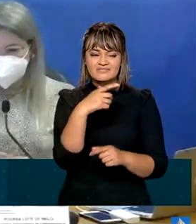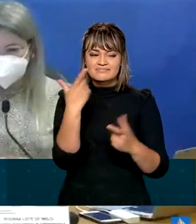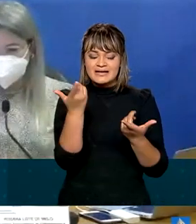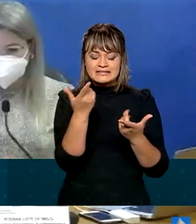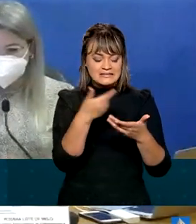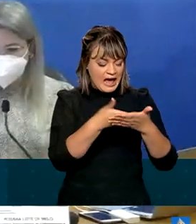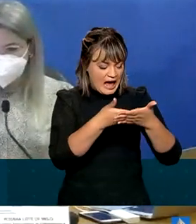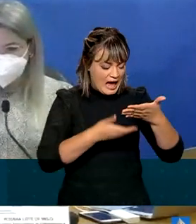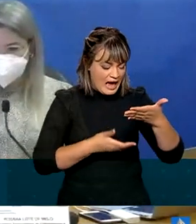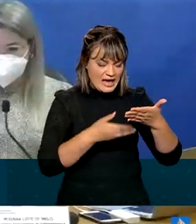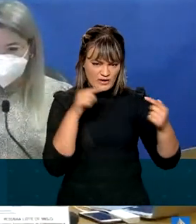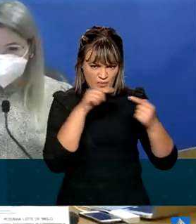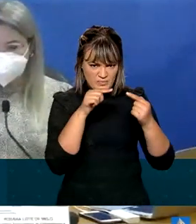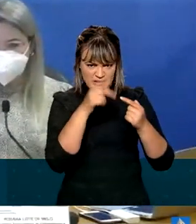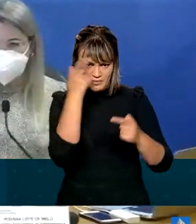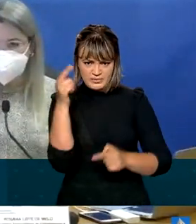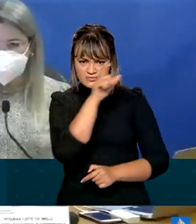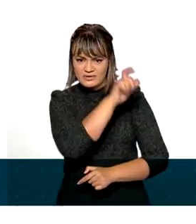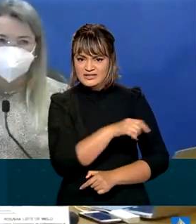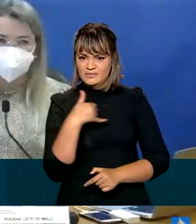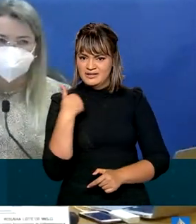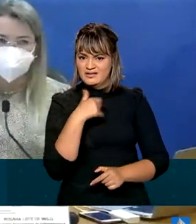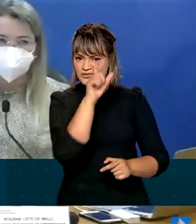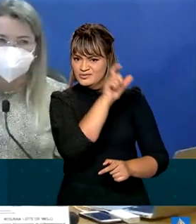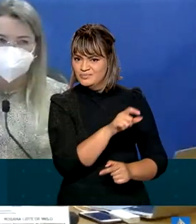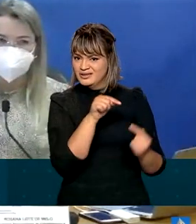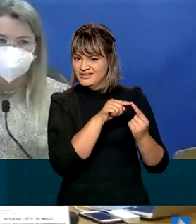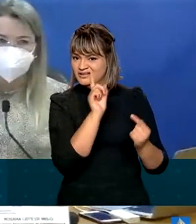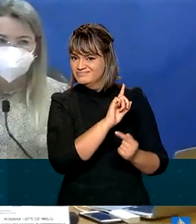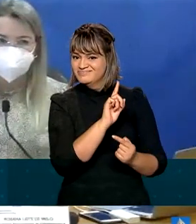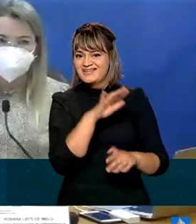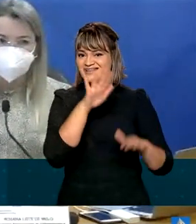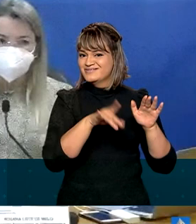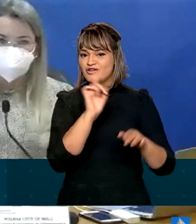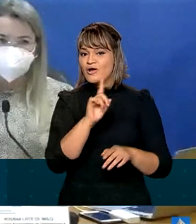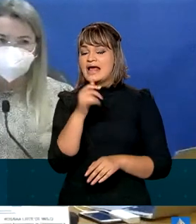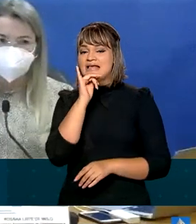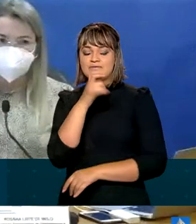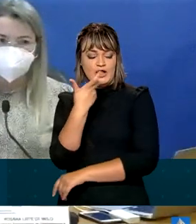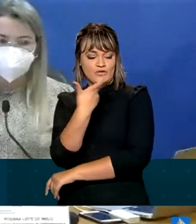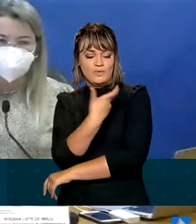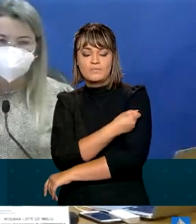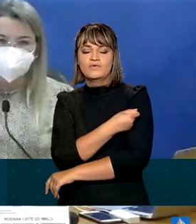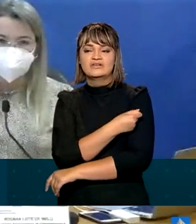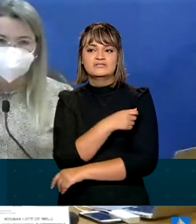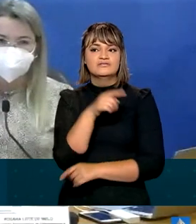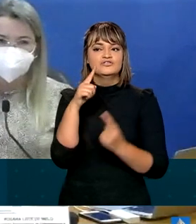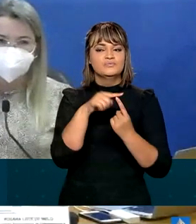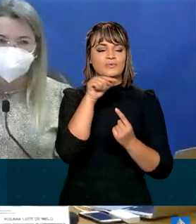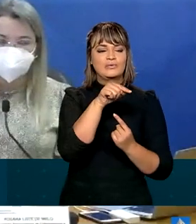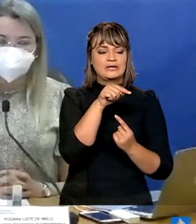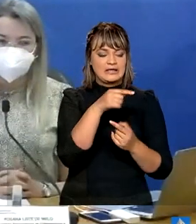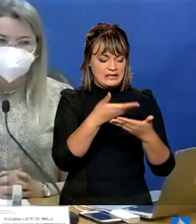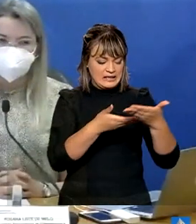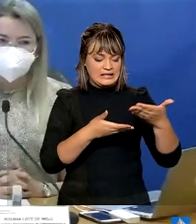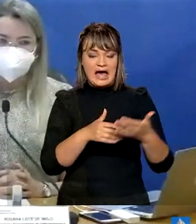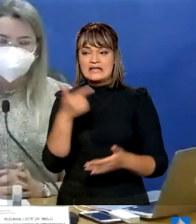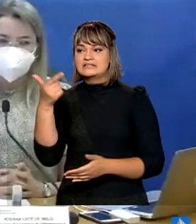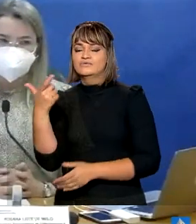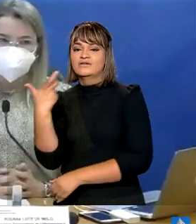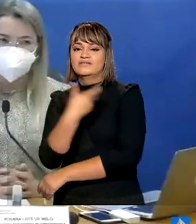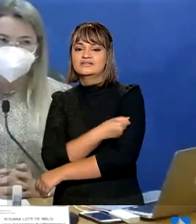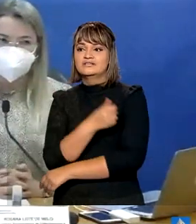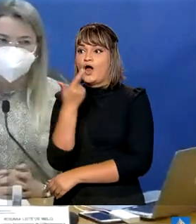em bula para aquela população, para aquela faixa etária. Às vezes, tomaram a primeira dose de um determinado imunizante e, quando foi a segunda dose,